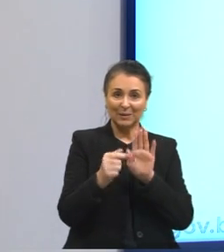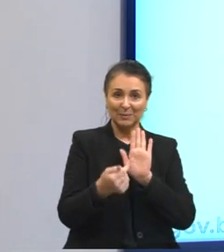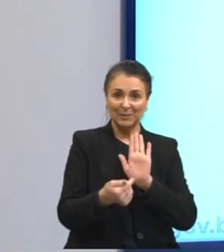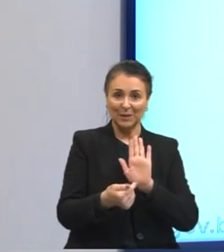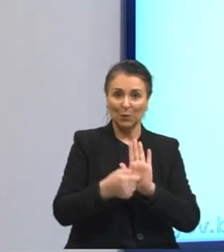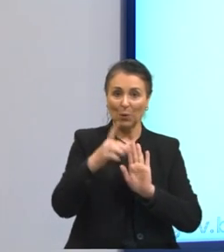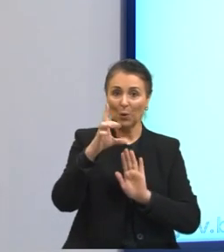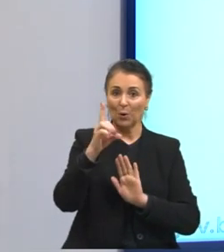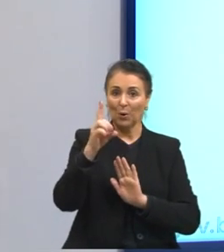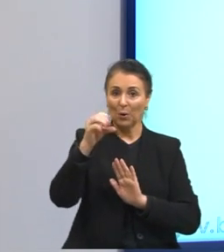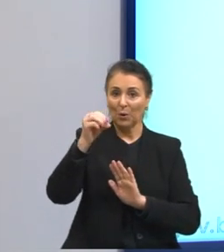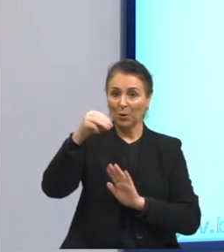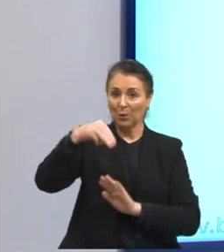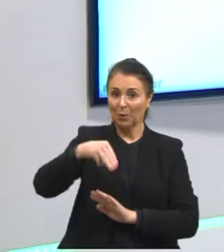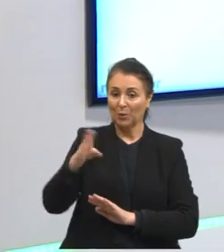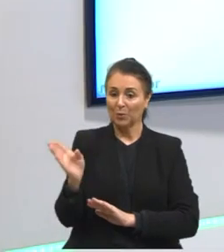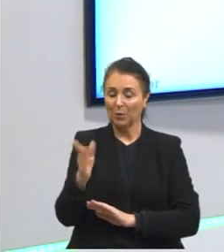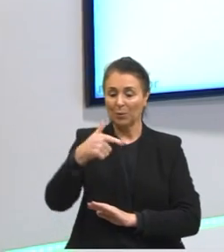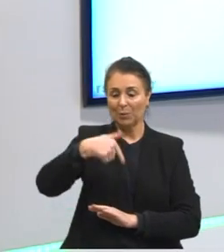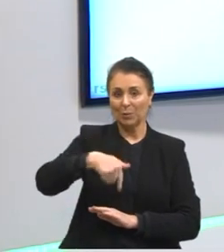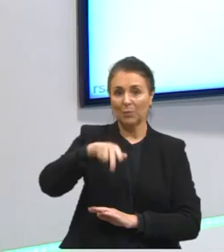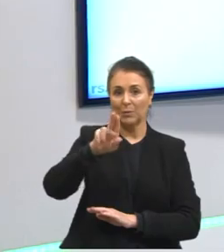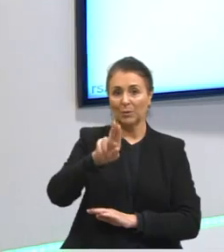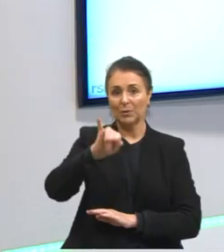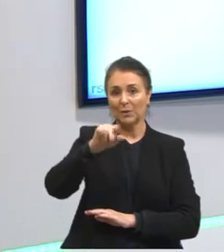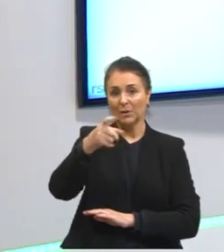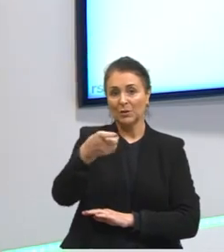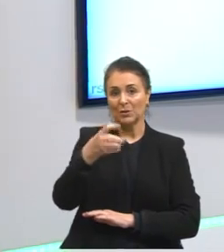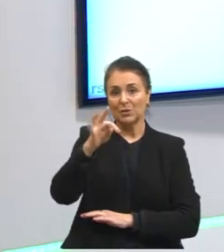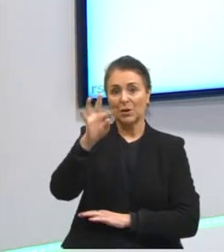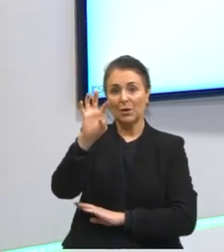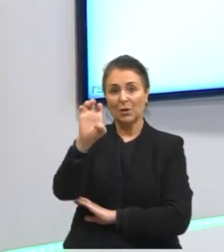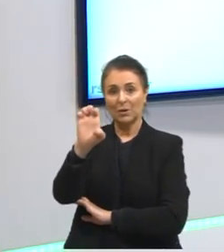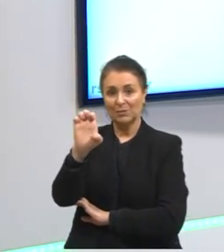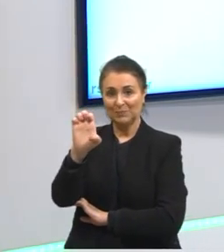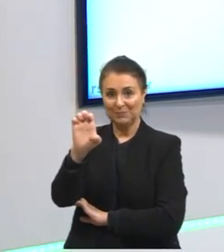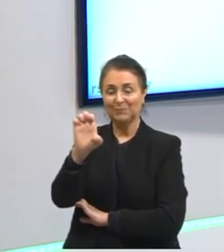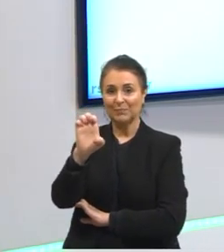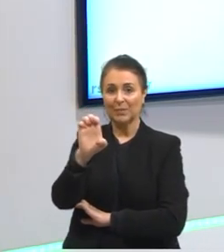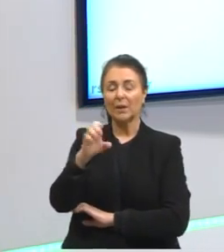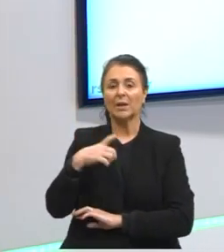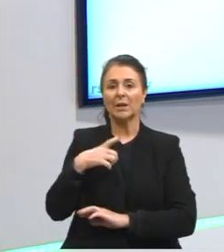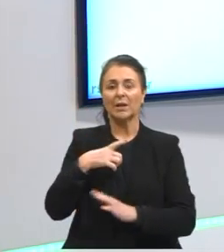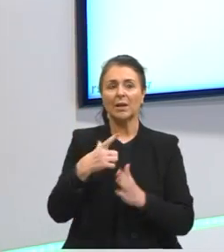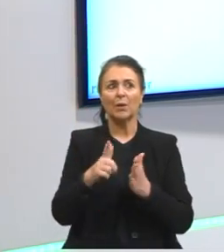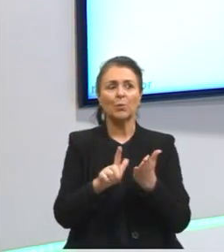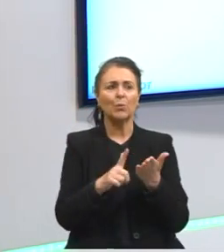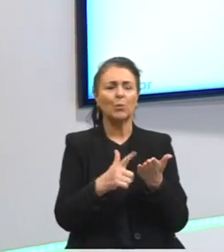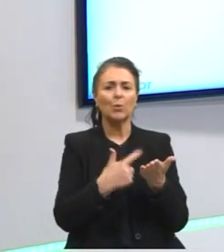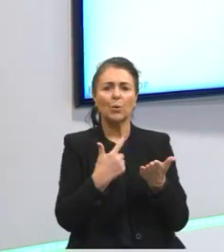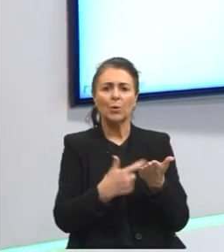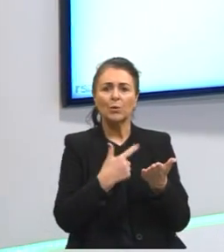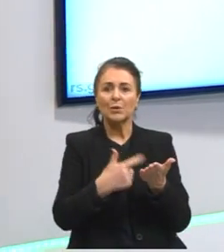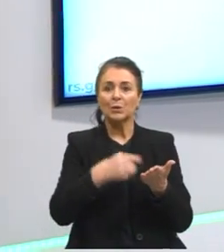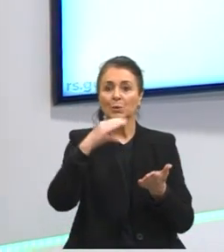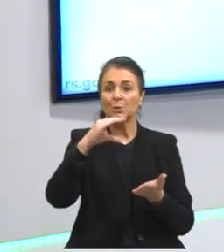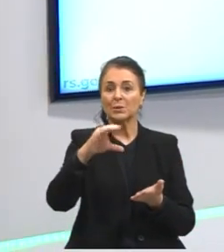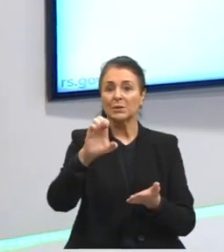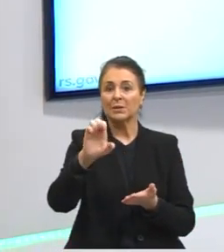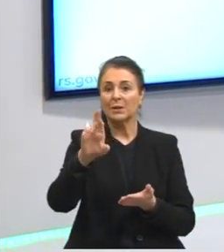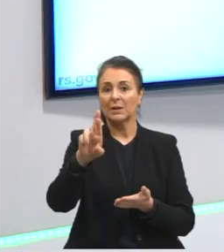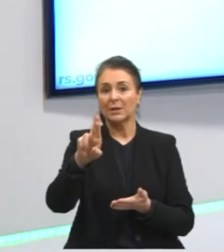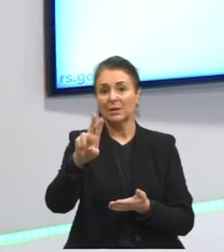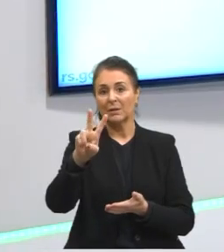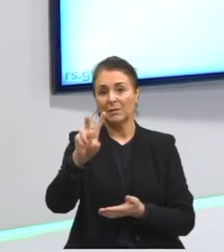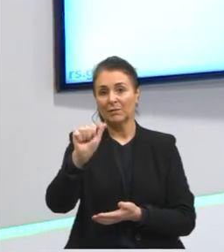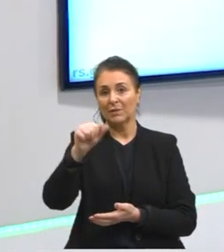Quixote, da obra de Miguel de Cervantes, que é o